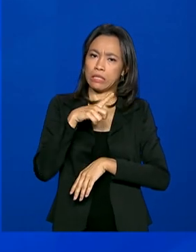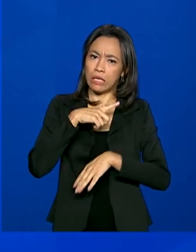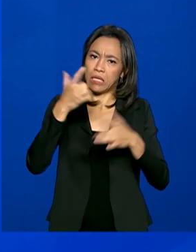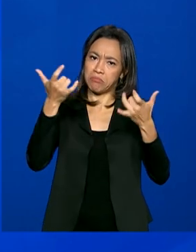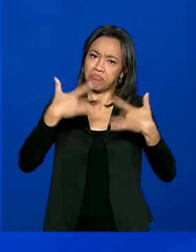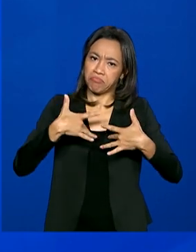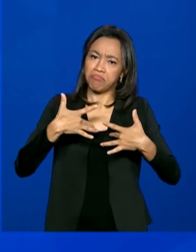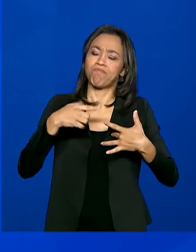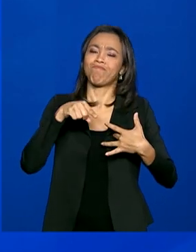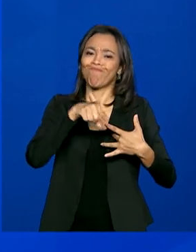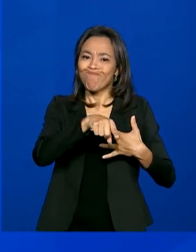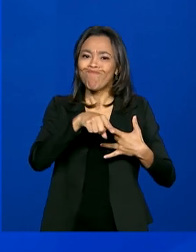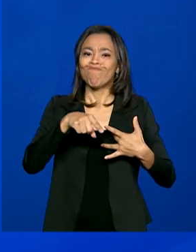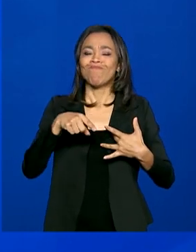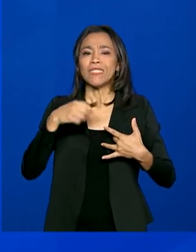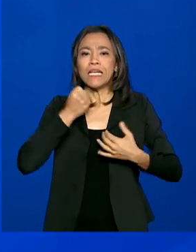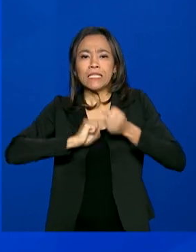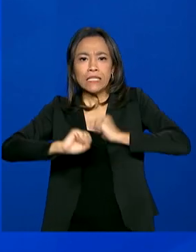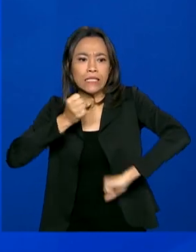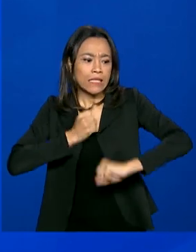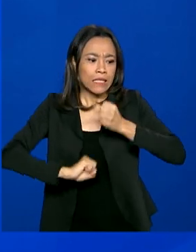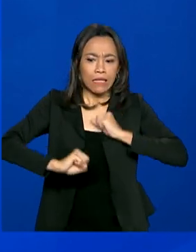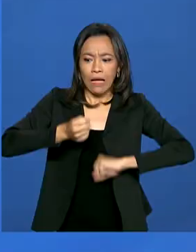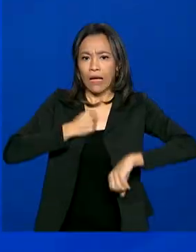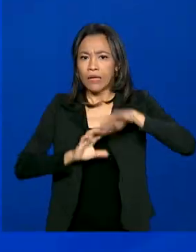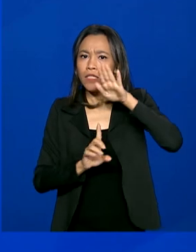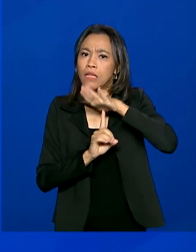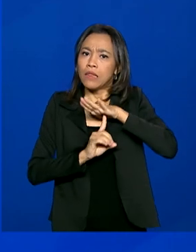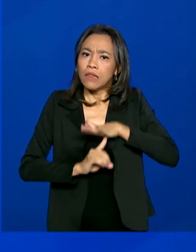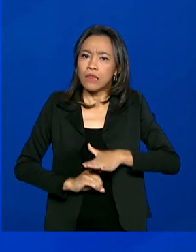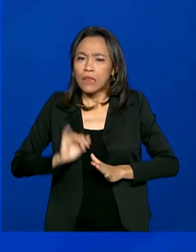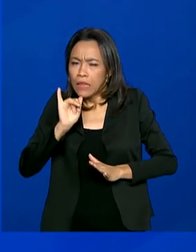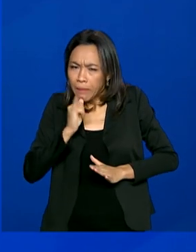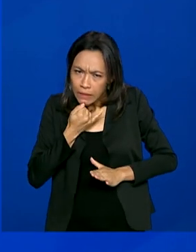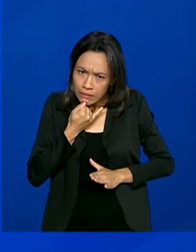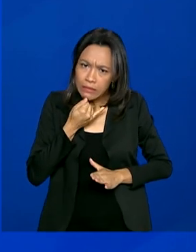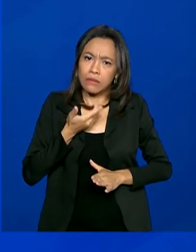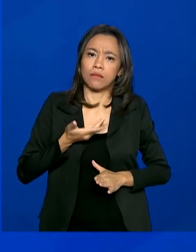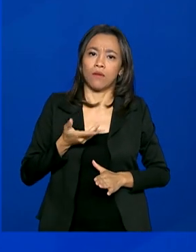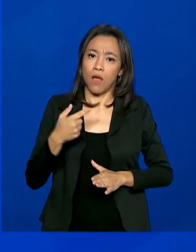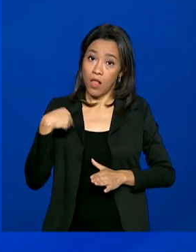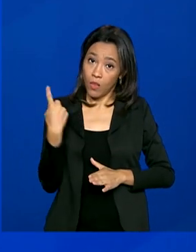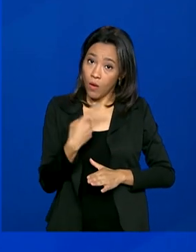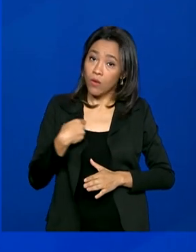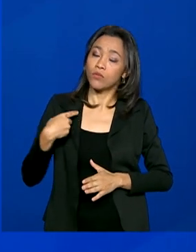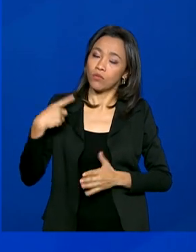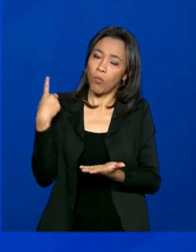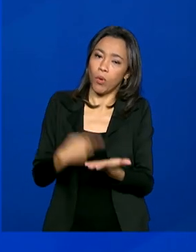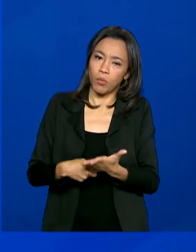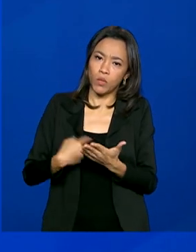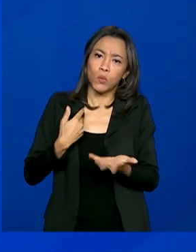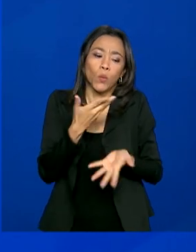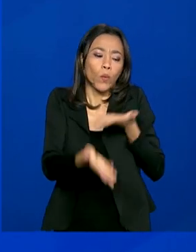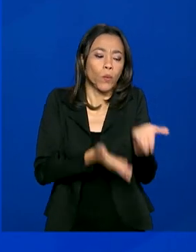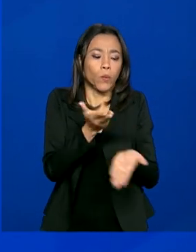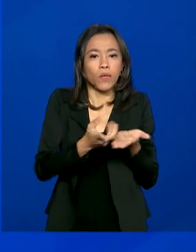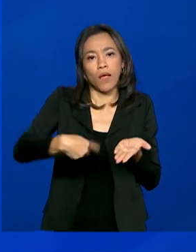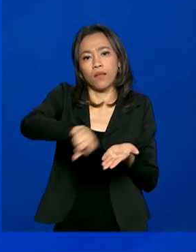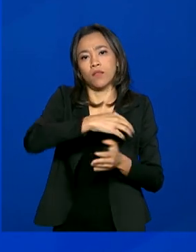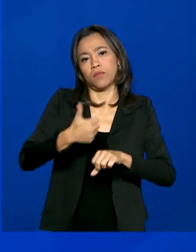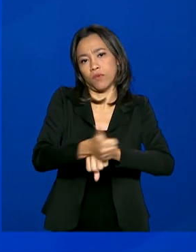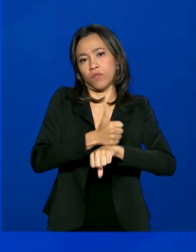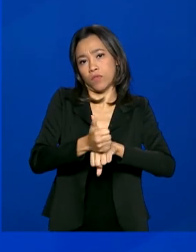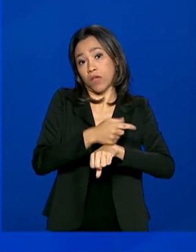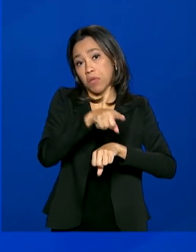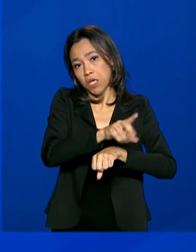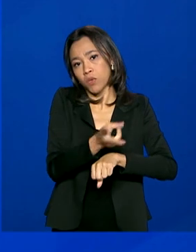sintomas que se enquadram em ansiedade e depressão. Então, é nossa obrigação cuidar desses profissionais para que a gente tenha uma força de